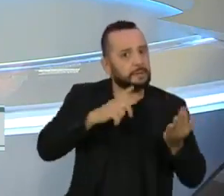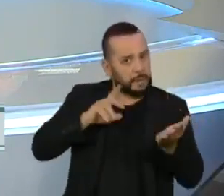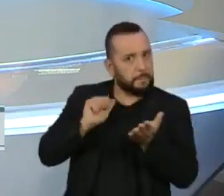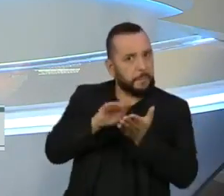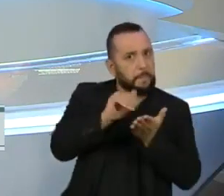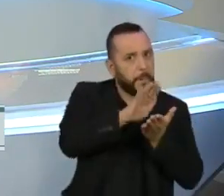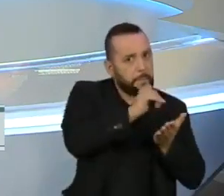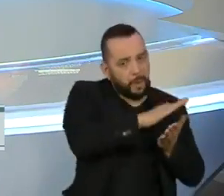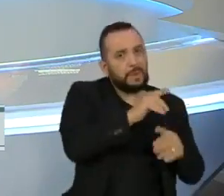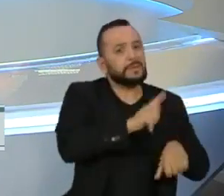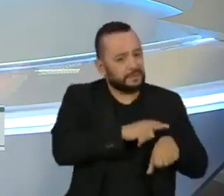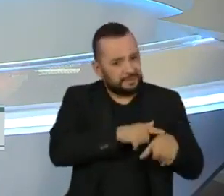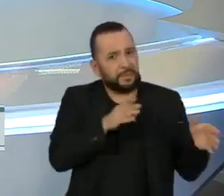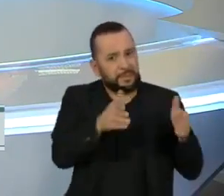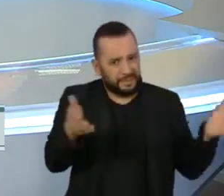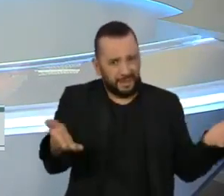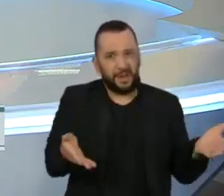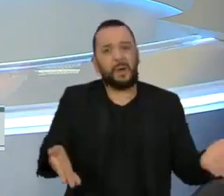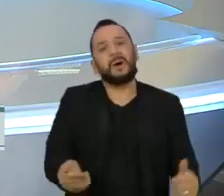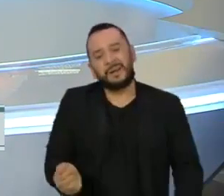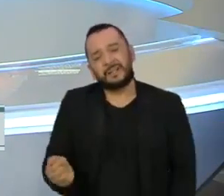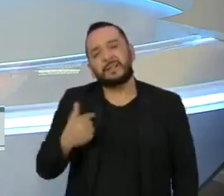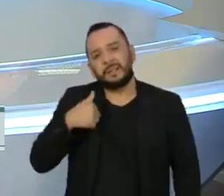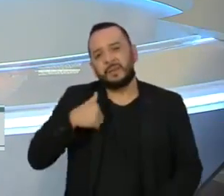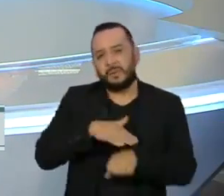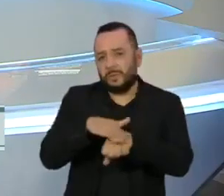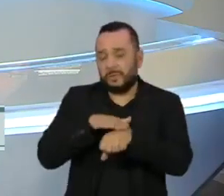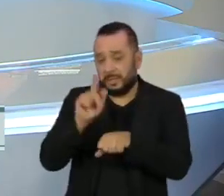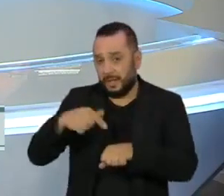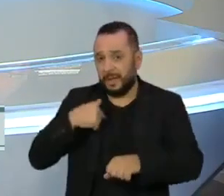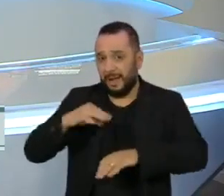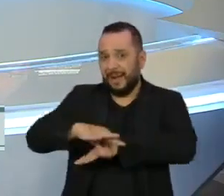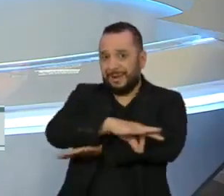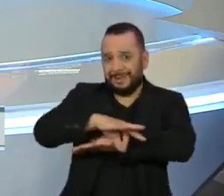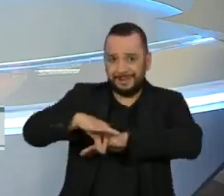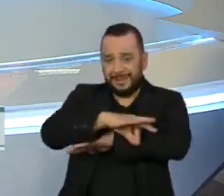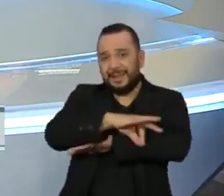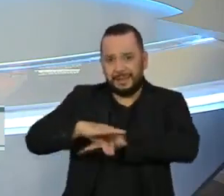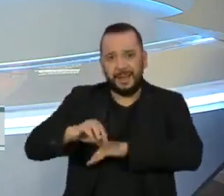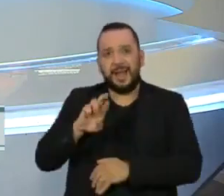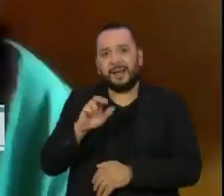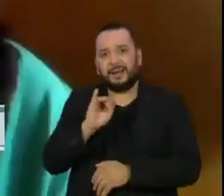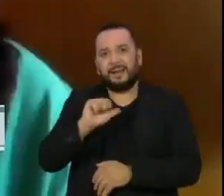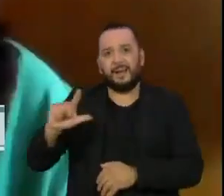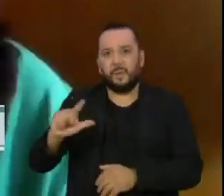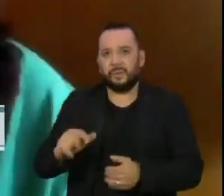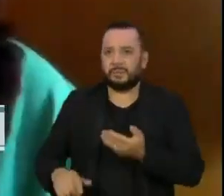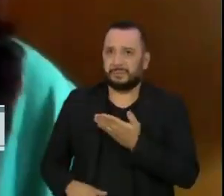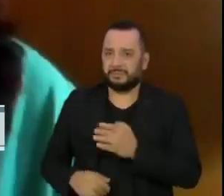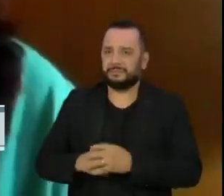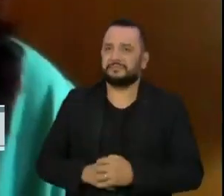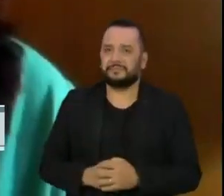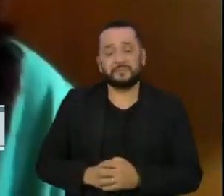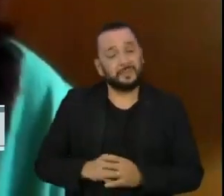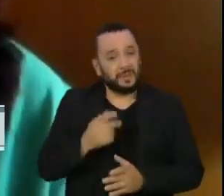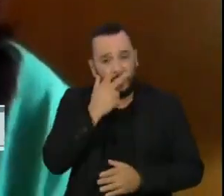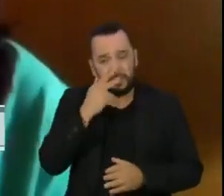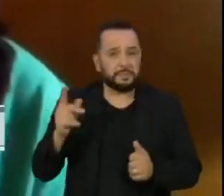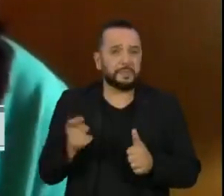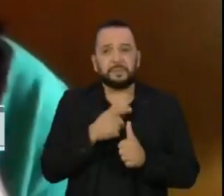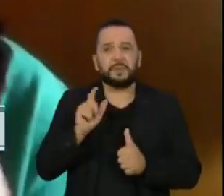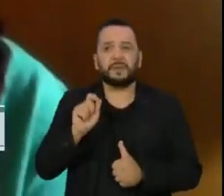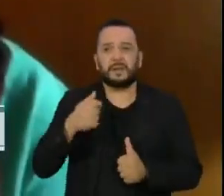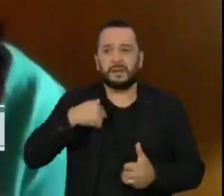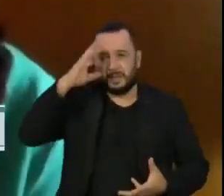momento. Quem conversa com a gente sobre este assunto é a arquiteta e urbanista Raquel Ludermir. Eu acho que primeiro de tudo a gente